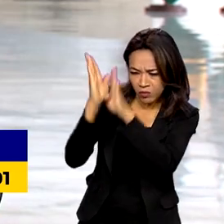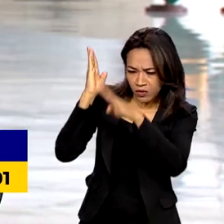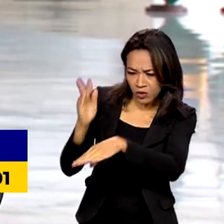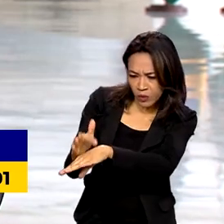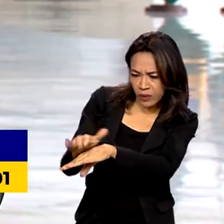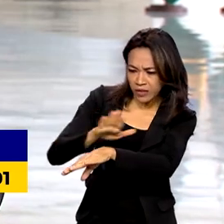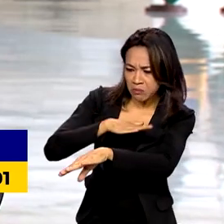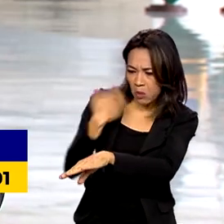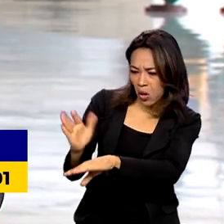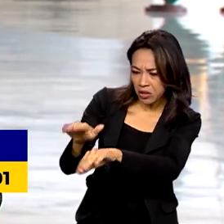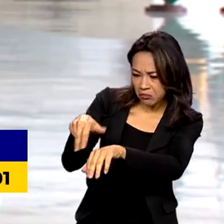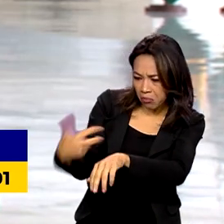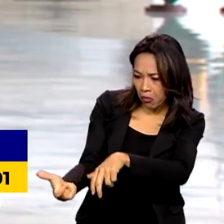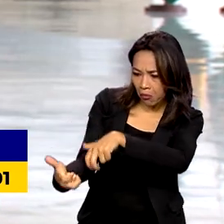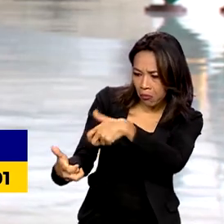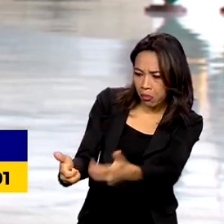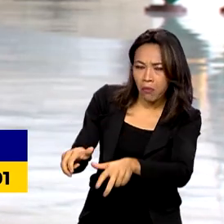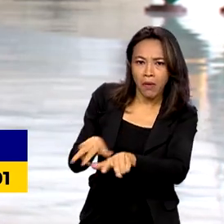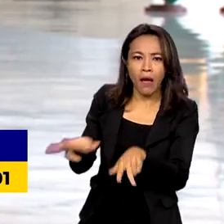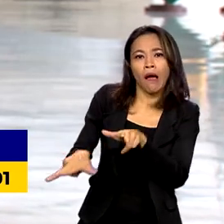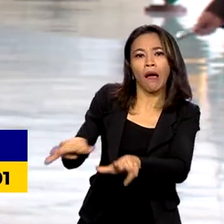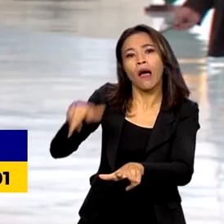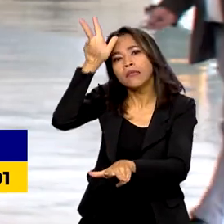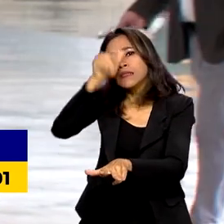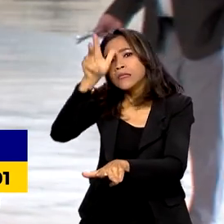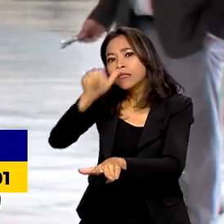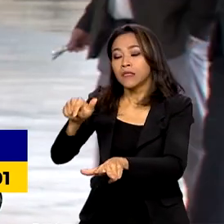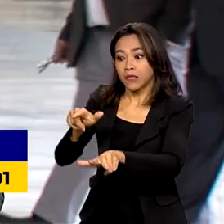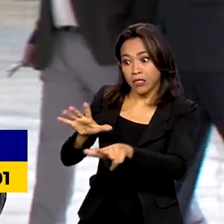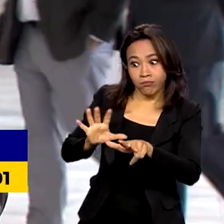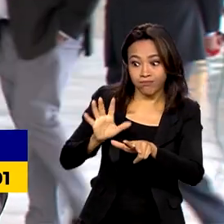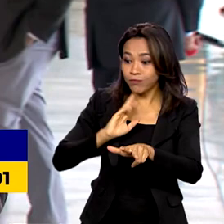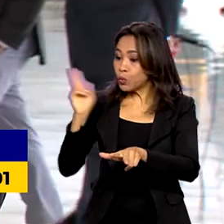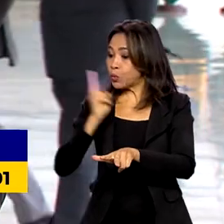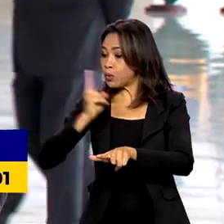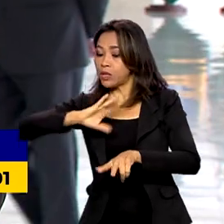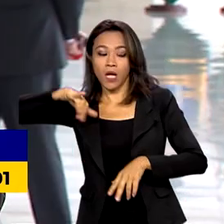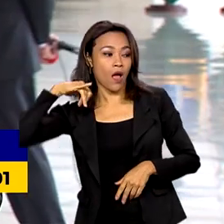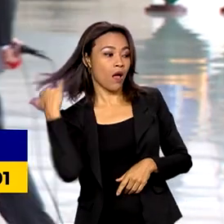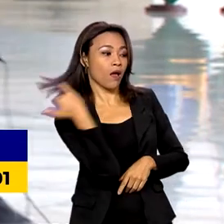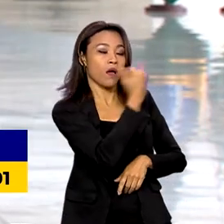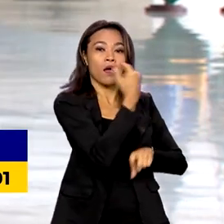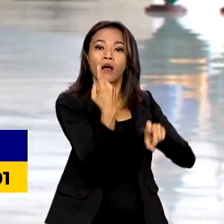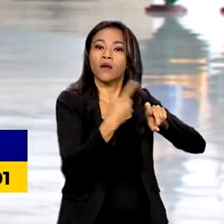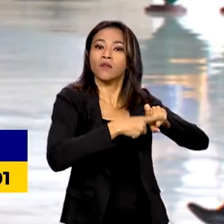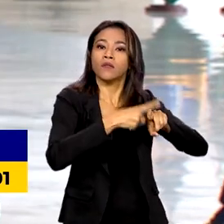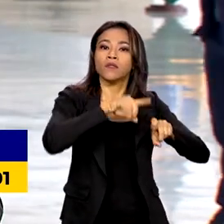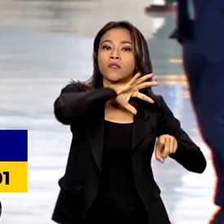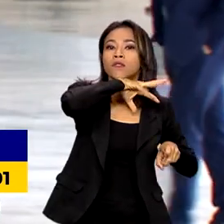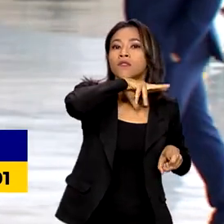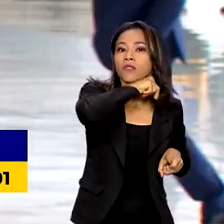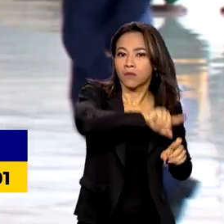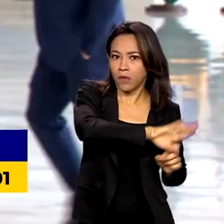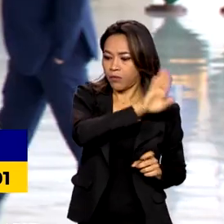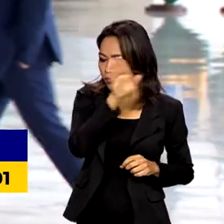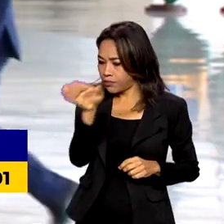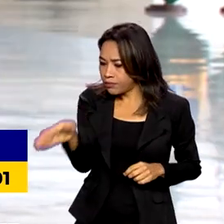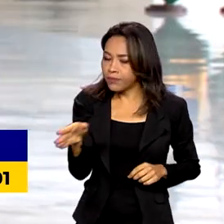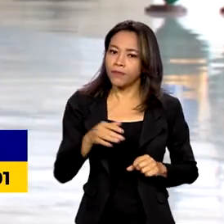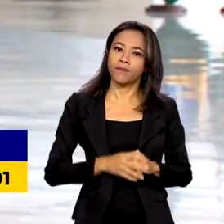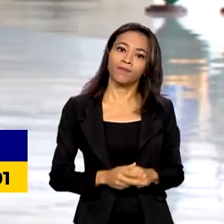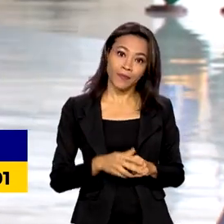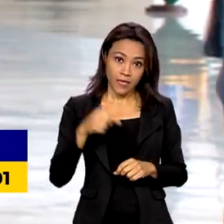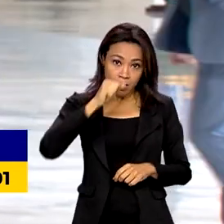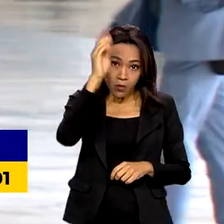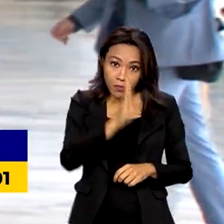mortas ou doentes e que acione imediatamente o serviço veterinário para evitar que a doença se espalhe. O Brasil permanece com o status de